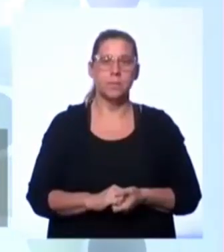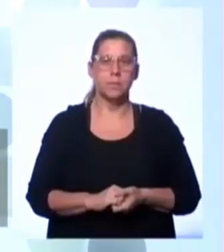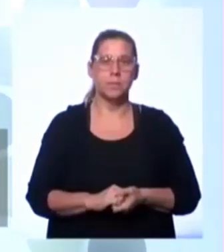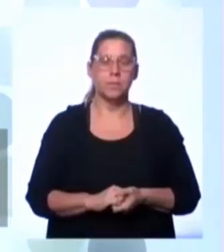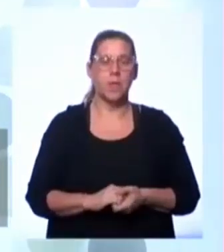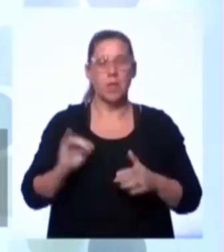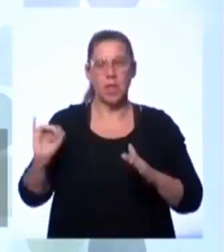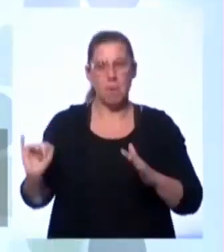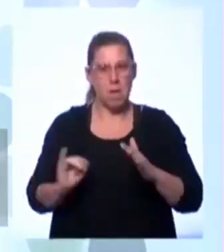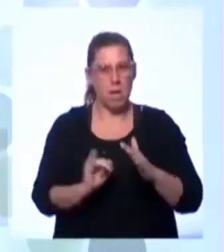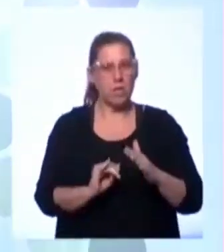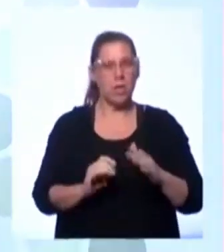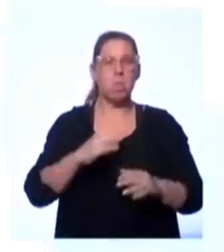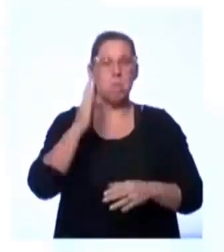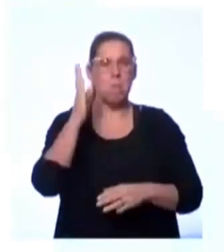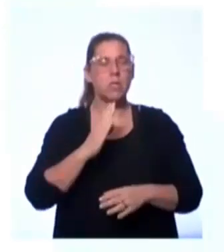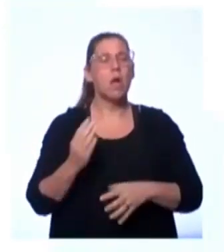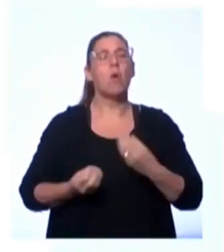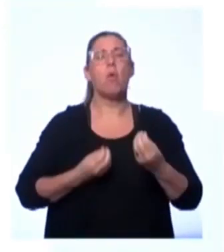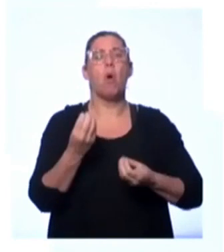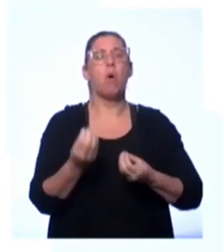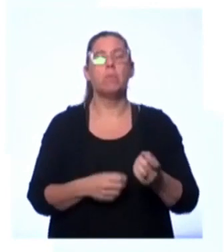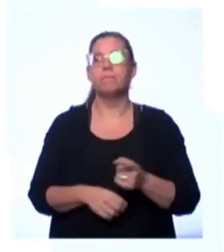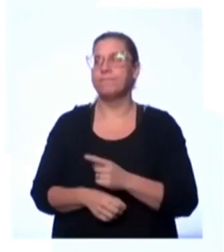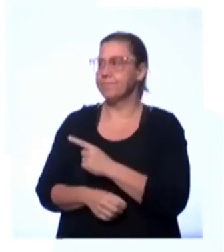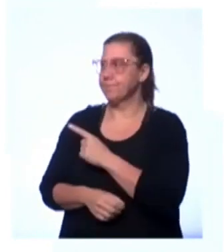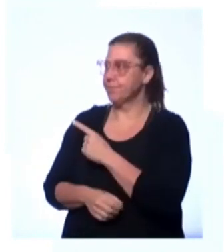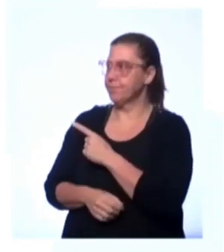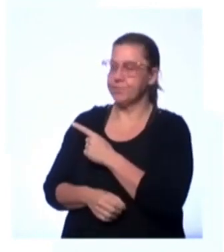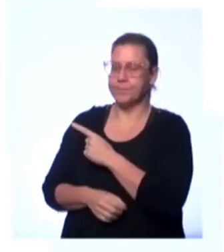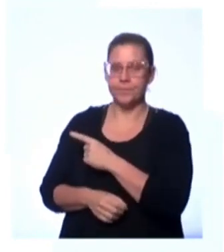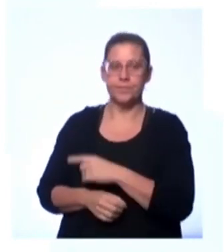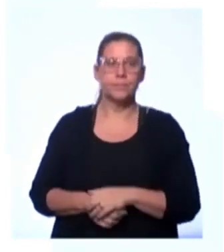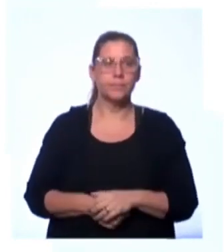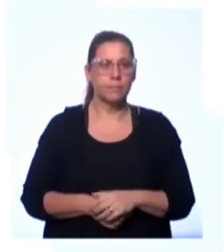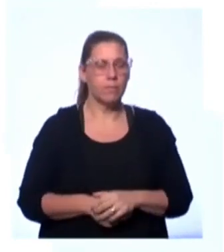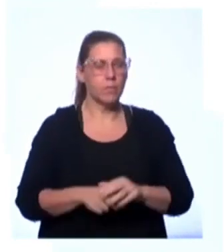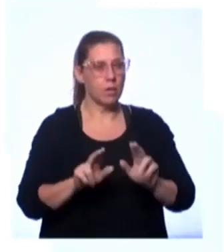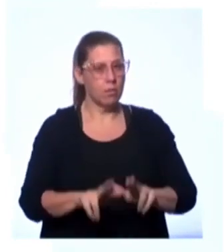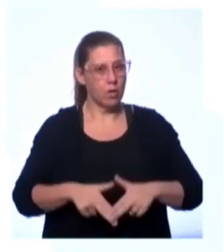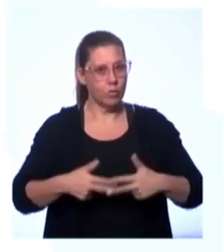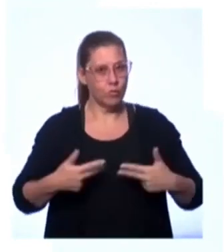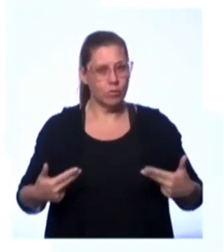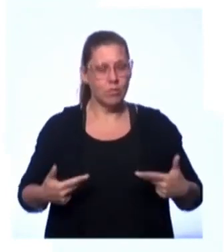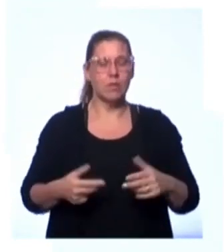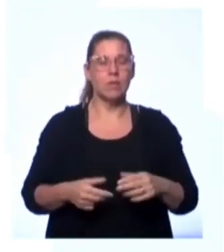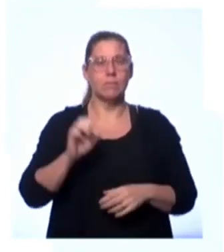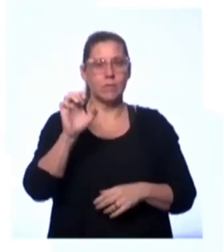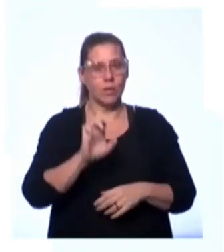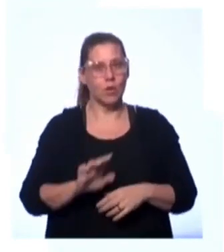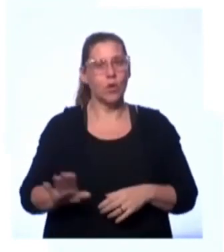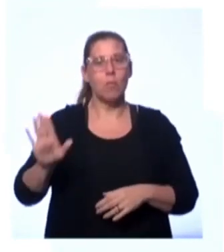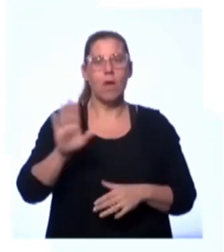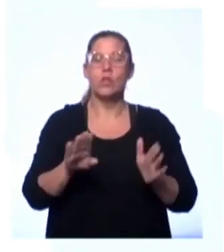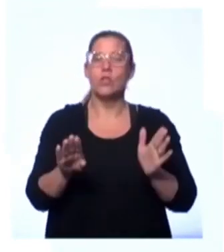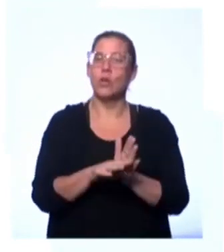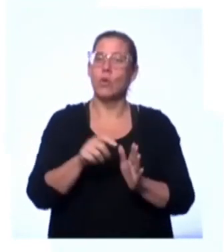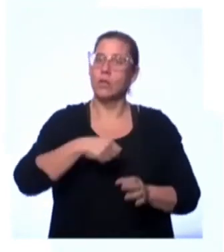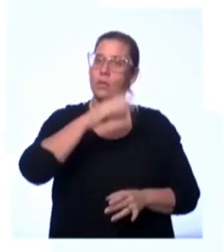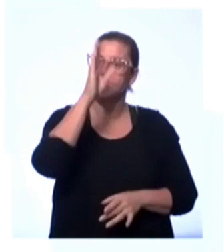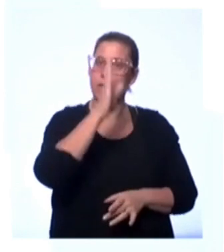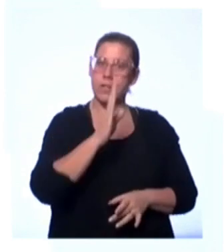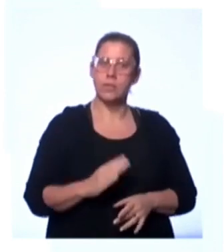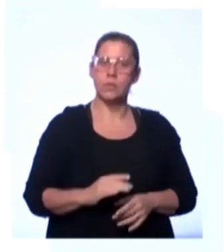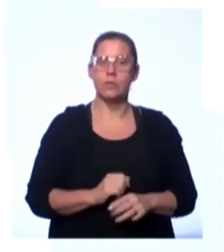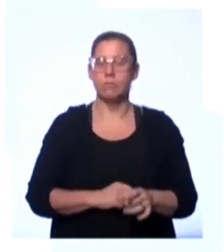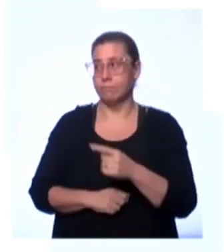brasileira, como as diferentes etnias europeias chegaram no Brasil. Então, vejam, esse